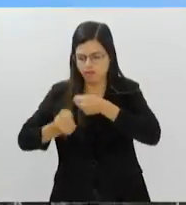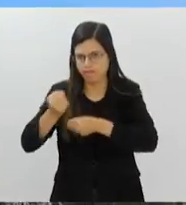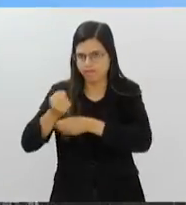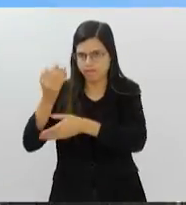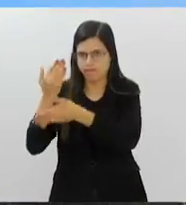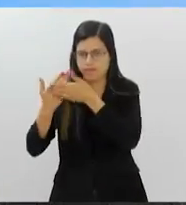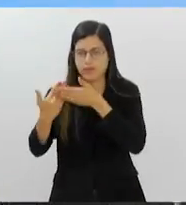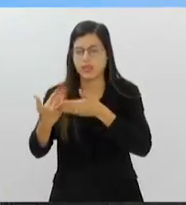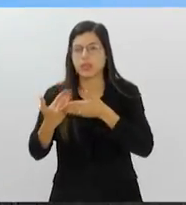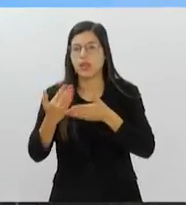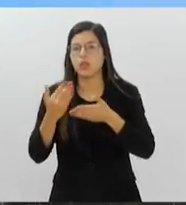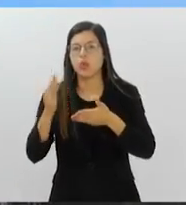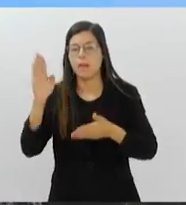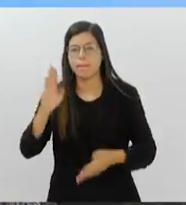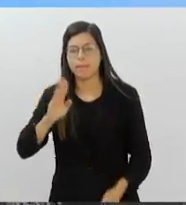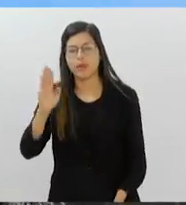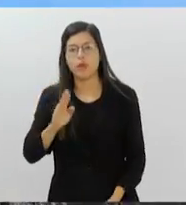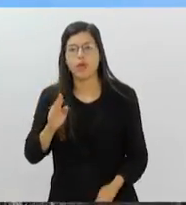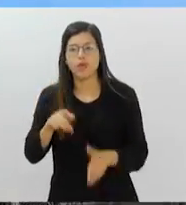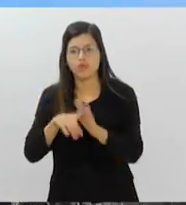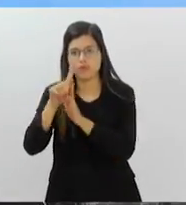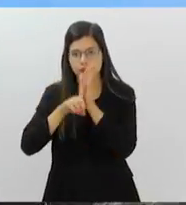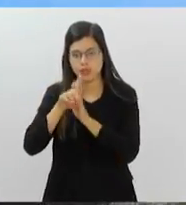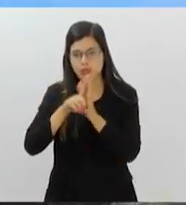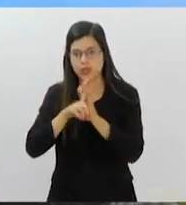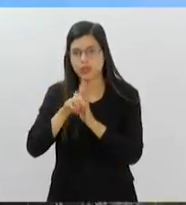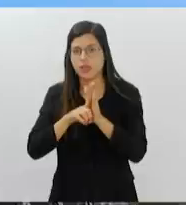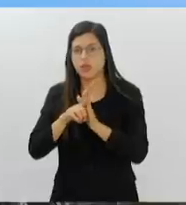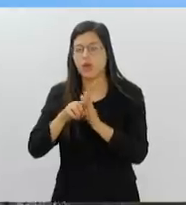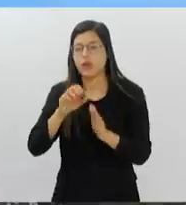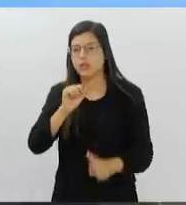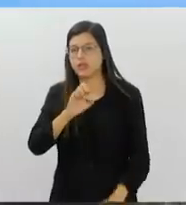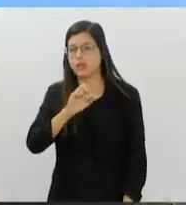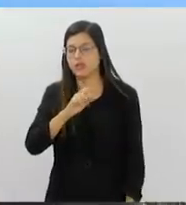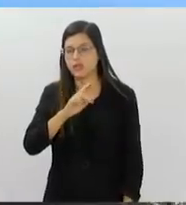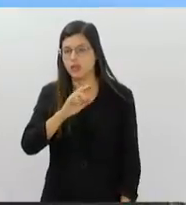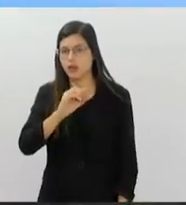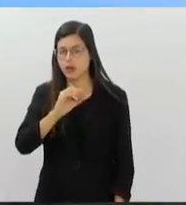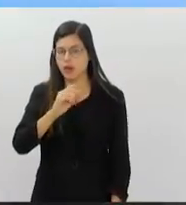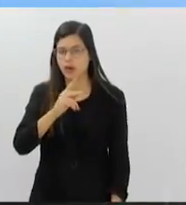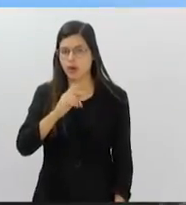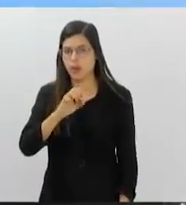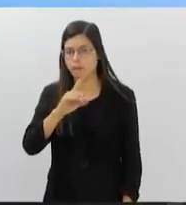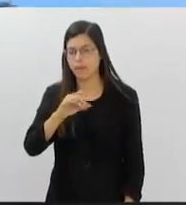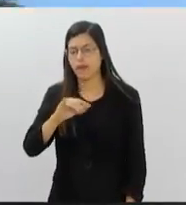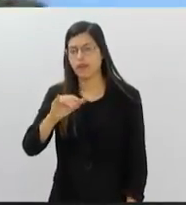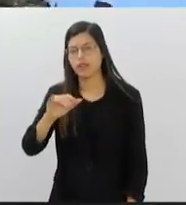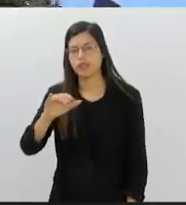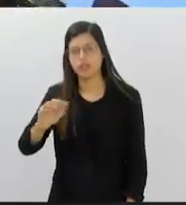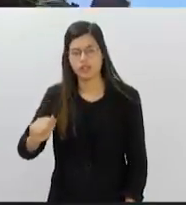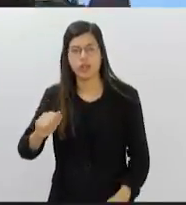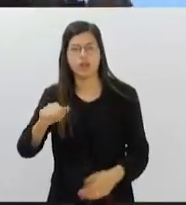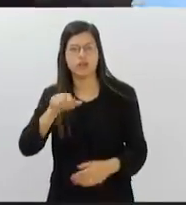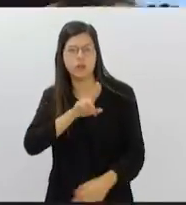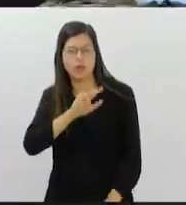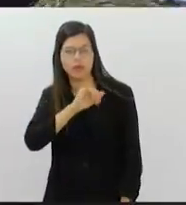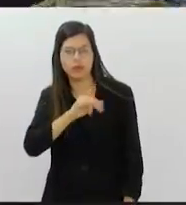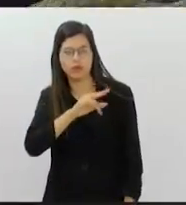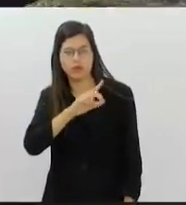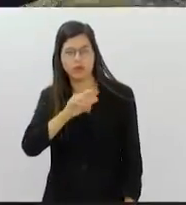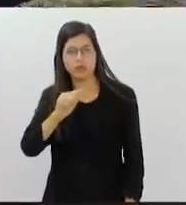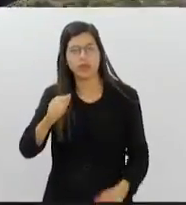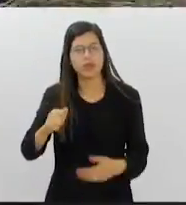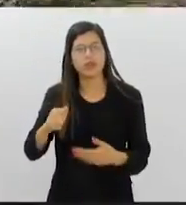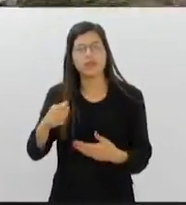bióloga e pesquisadora na Embrapa Agrobiologia, em Seropédica, no Rio, Juliana Miller Freire, convoca todos a abraçarem a